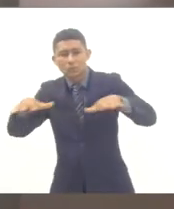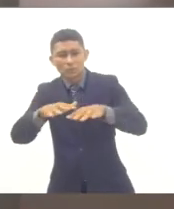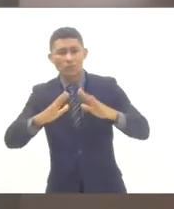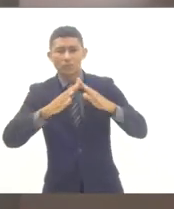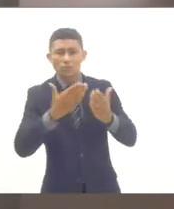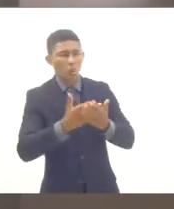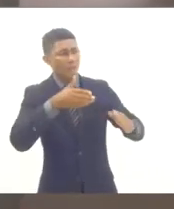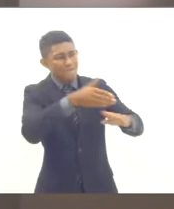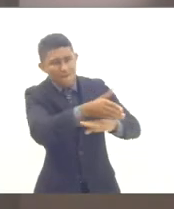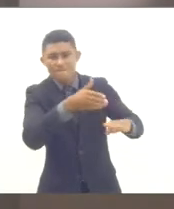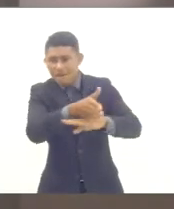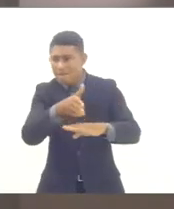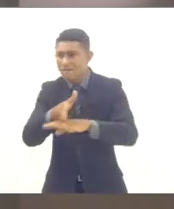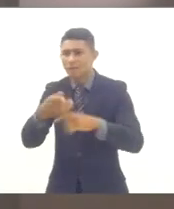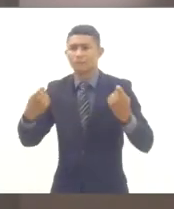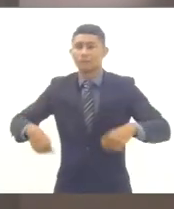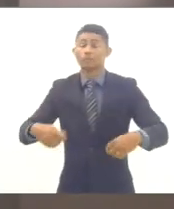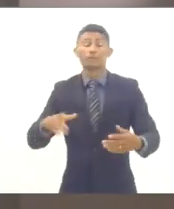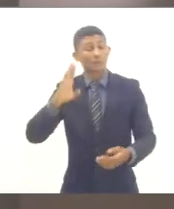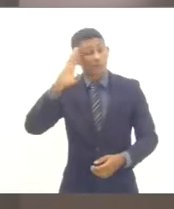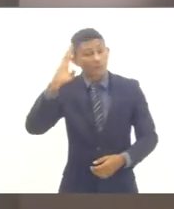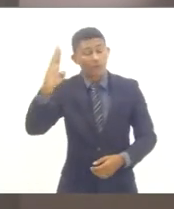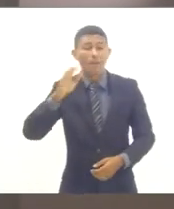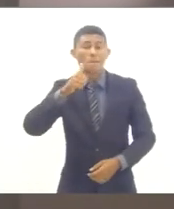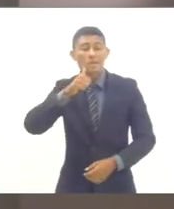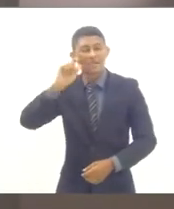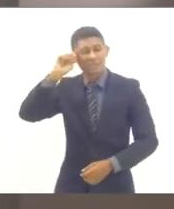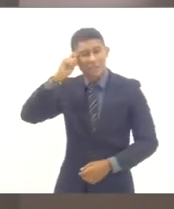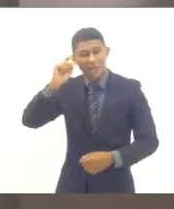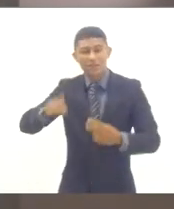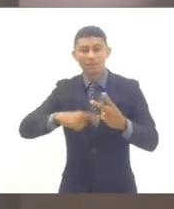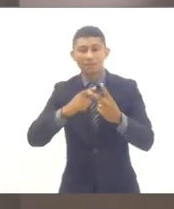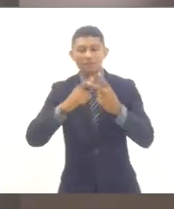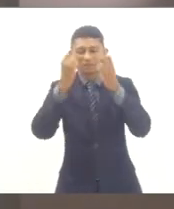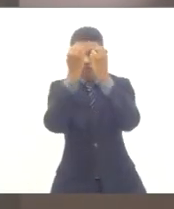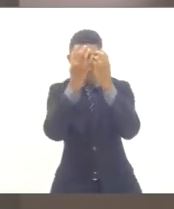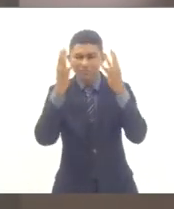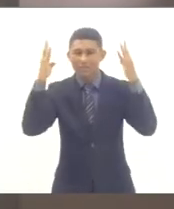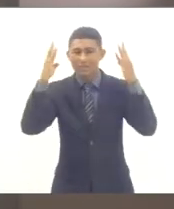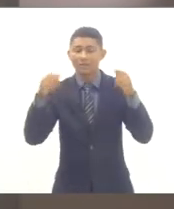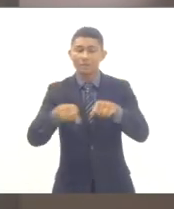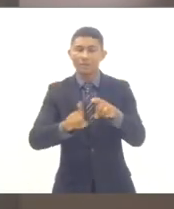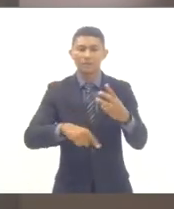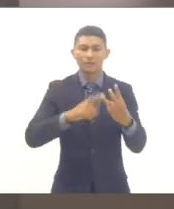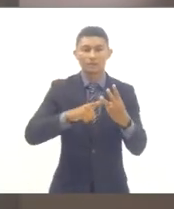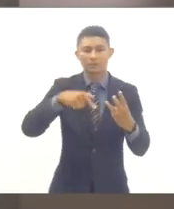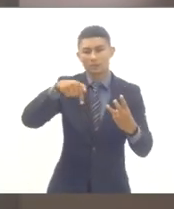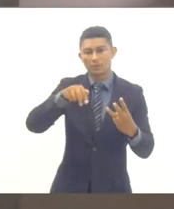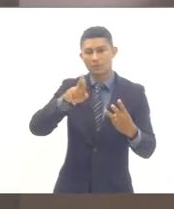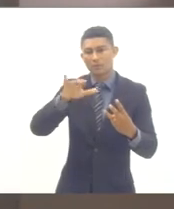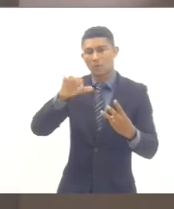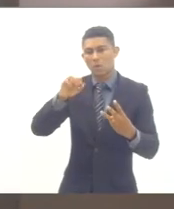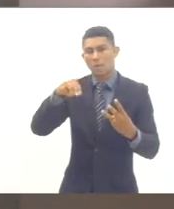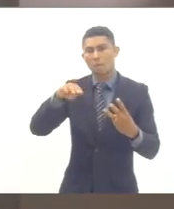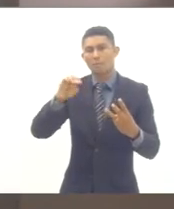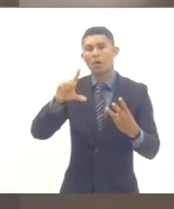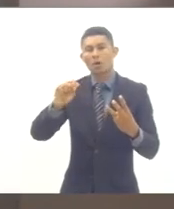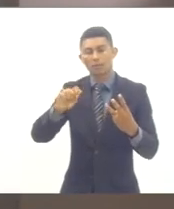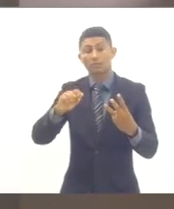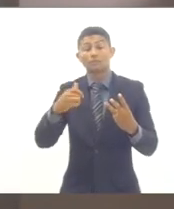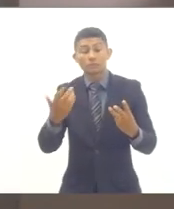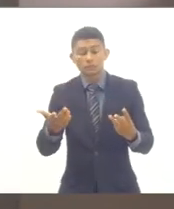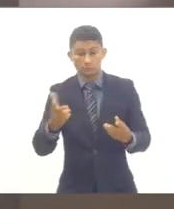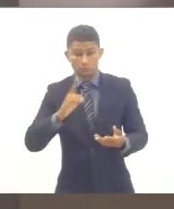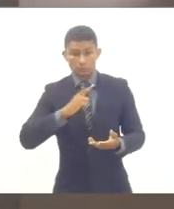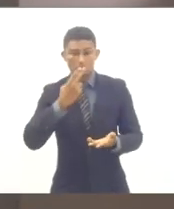especialmente meninas negras, indígenas e quilombolas. A Semana de Ação Mundial e o lançamento da Carta Compromisso